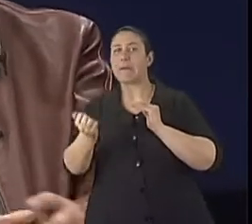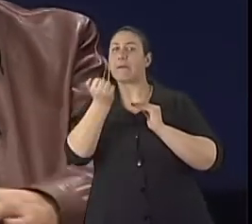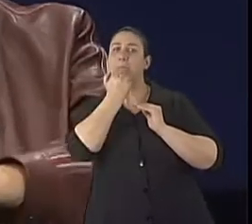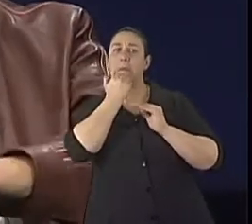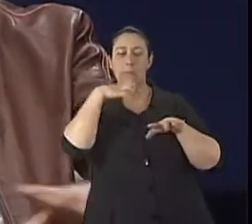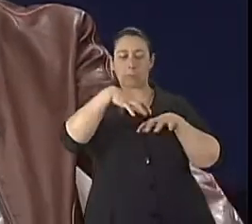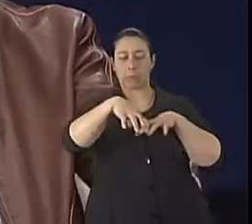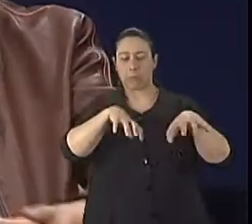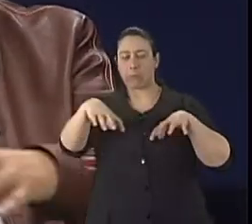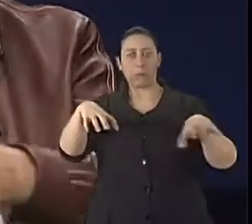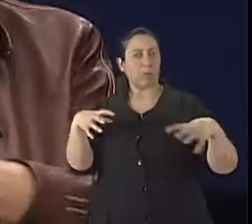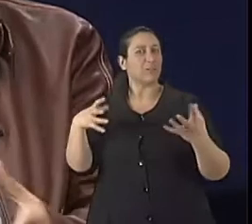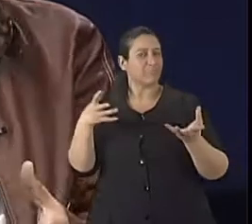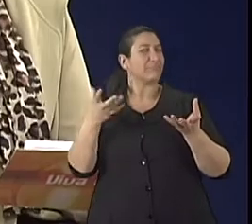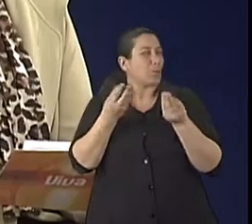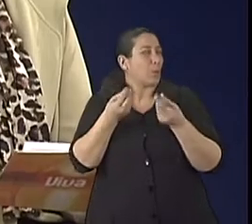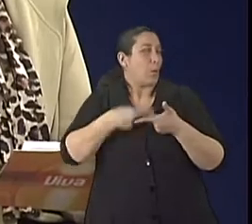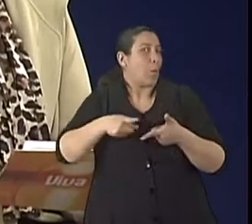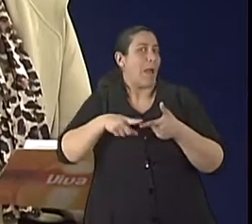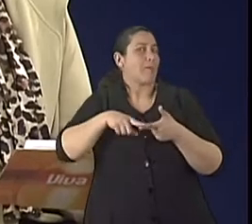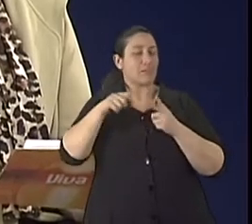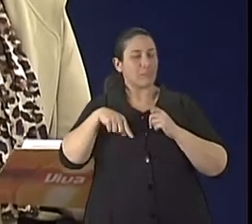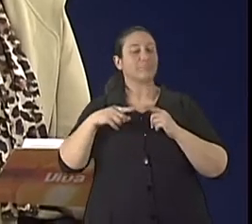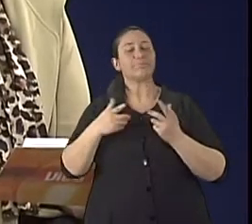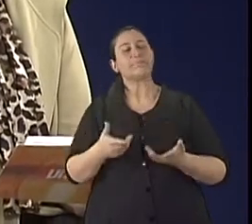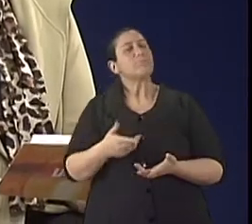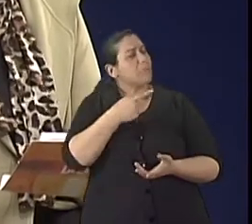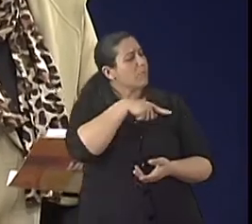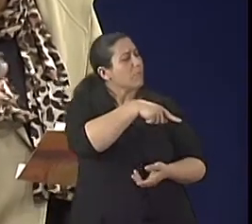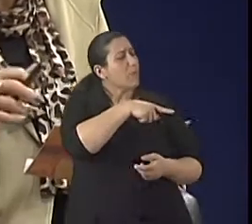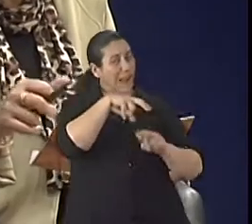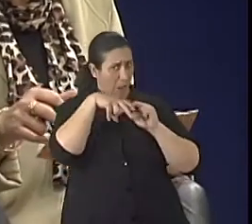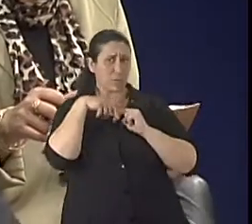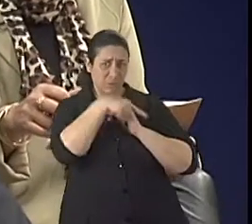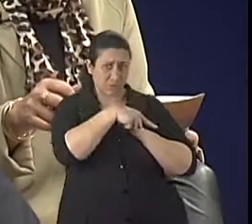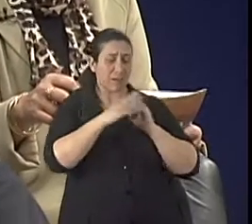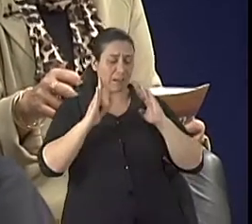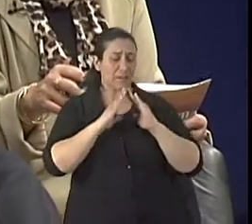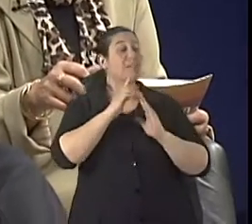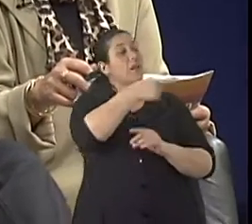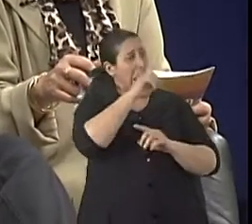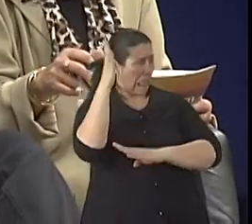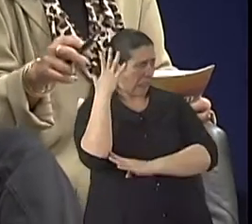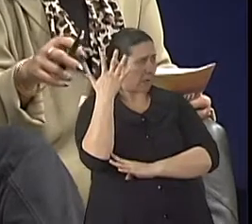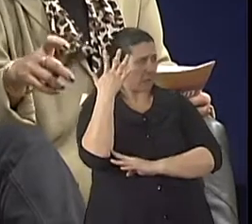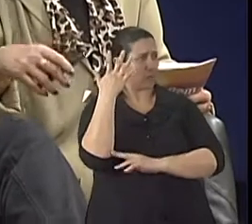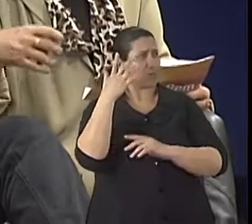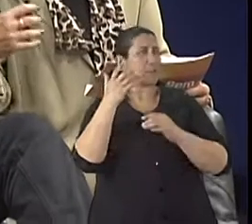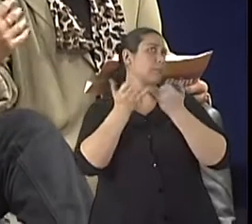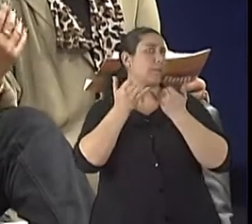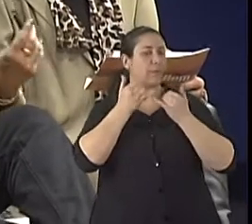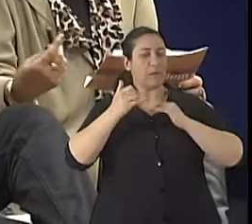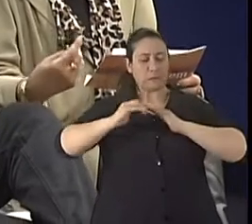fora do lugar, repavimentação. E aí, quando isso, quando causa disto são as árvores que estão plantadas, aí